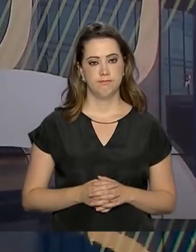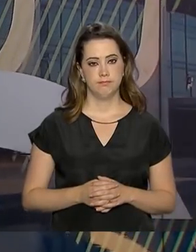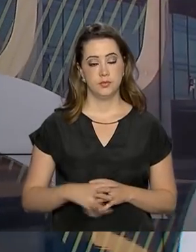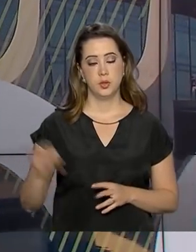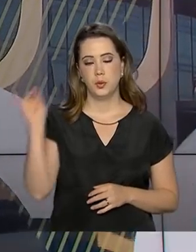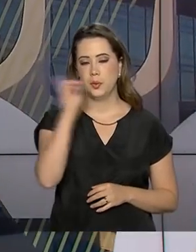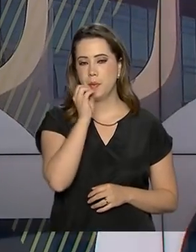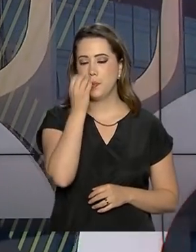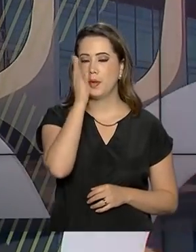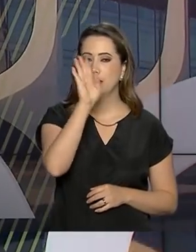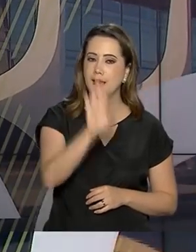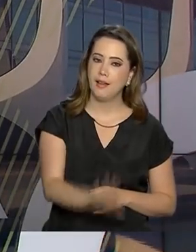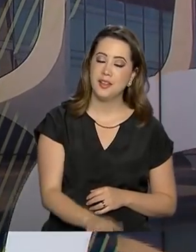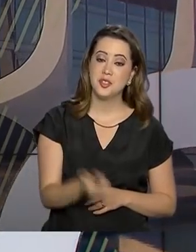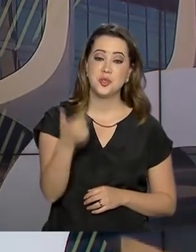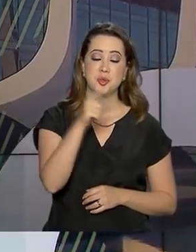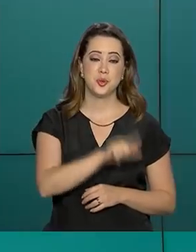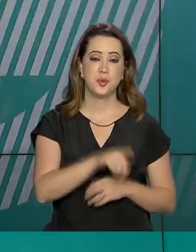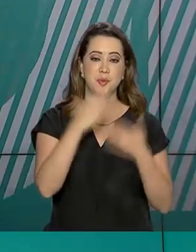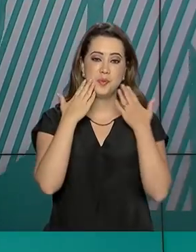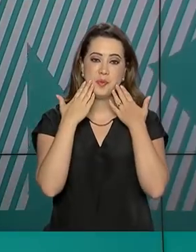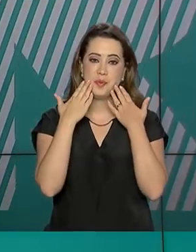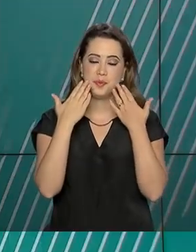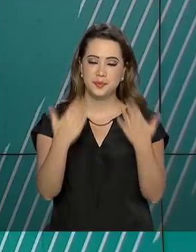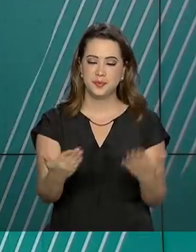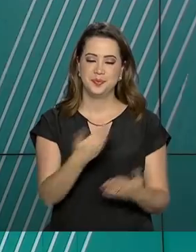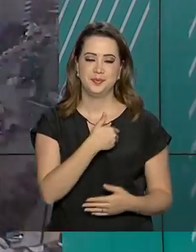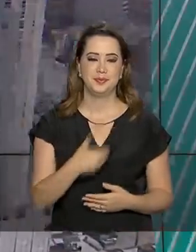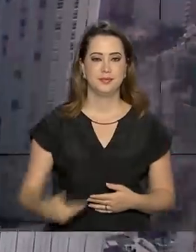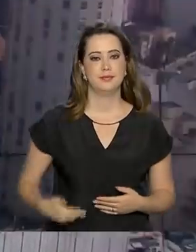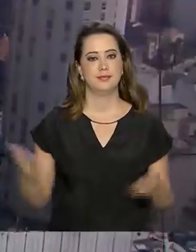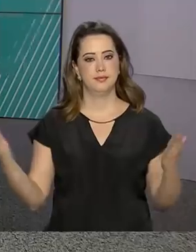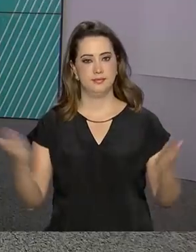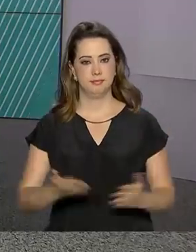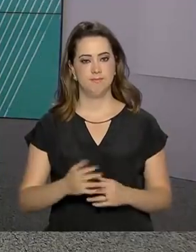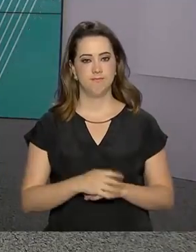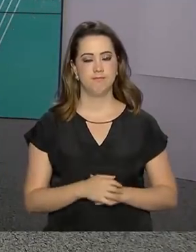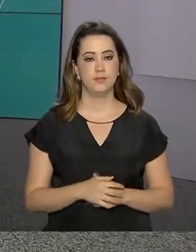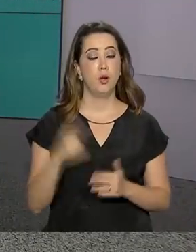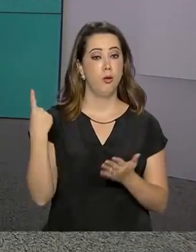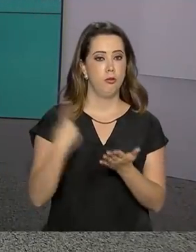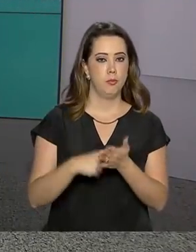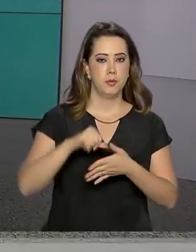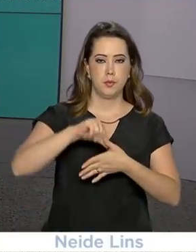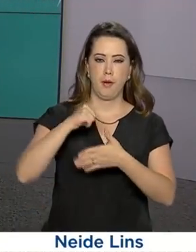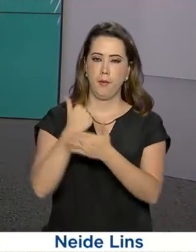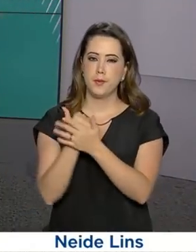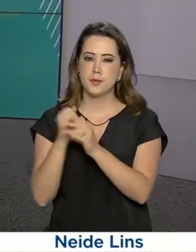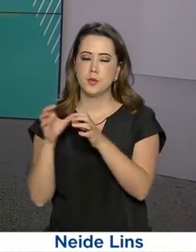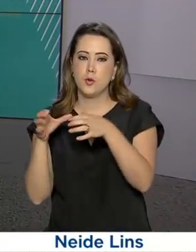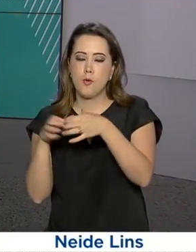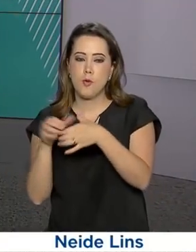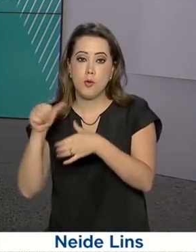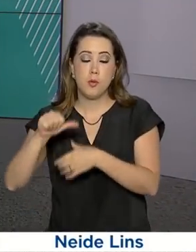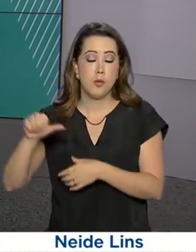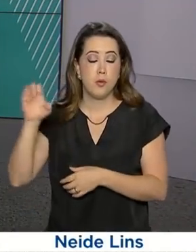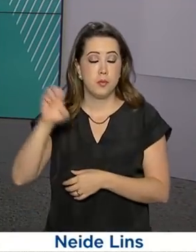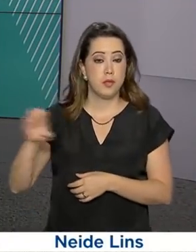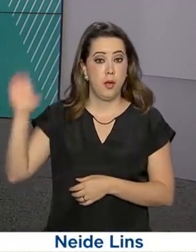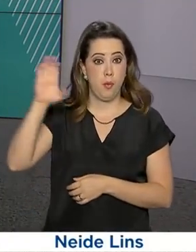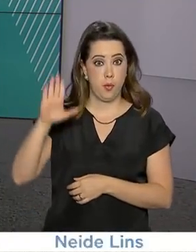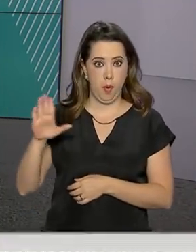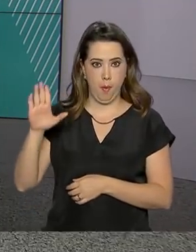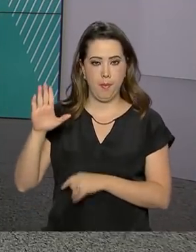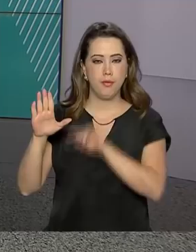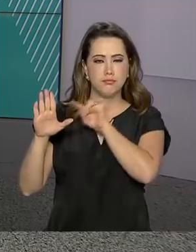Olá, boa tarde. Estamos de volta com mais uma edição do Governo Agora. Um acordo entre o Mercosul e a União Europeia está